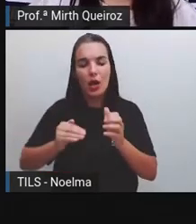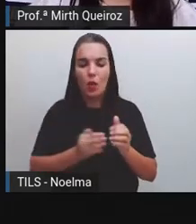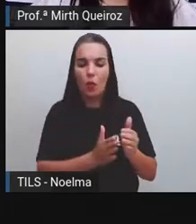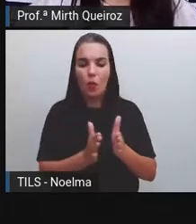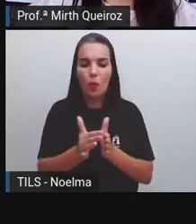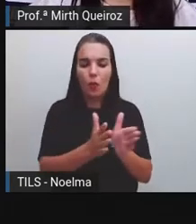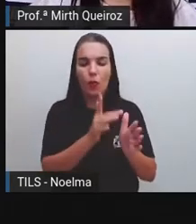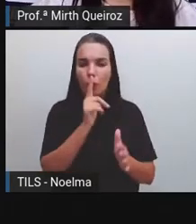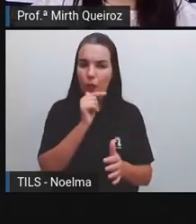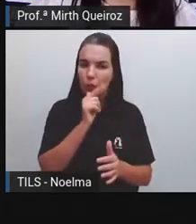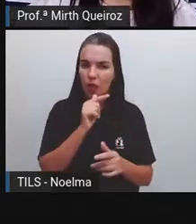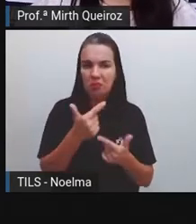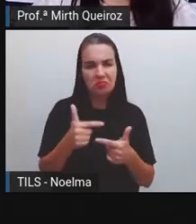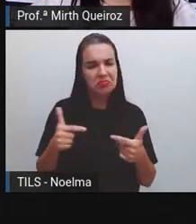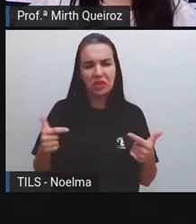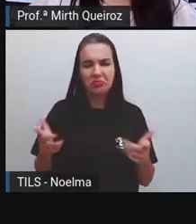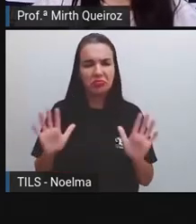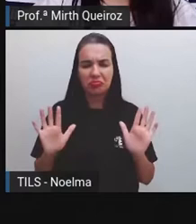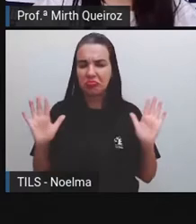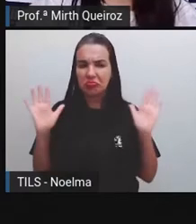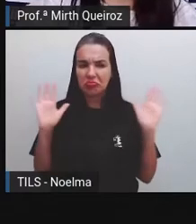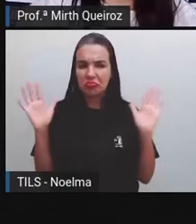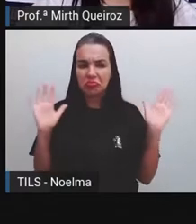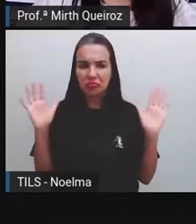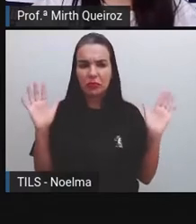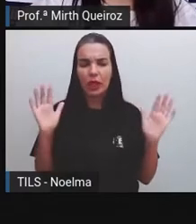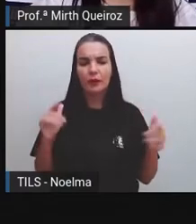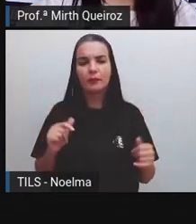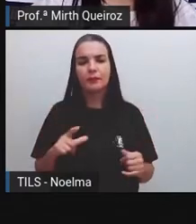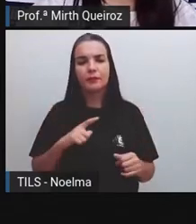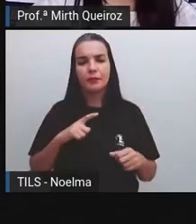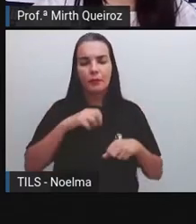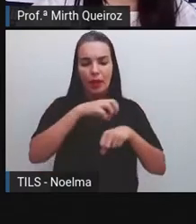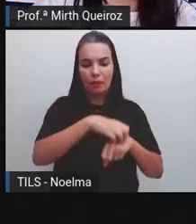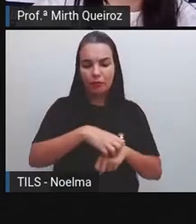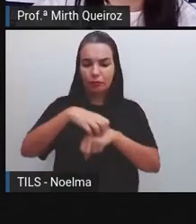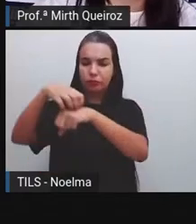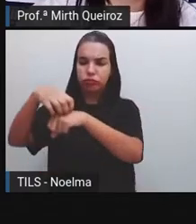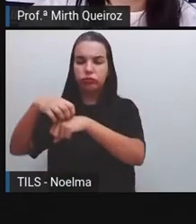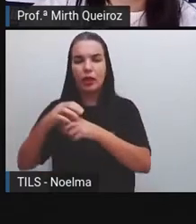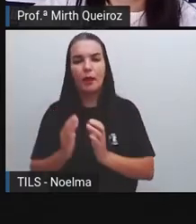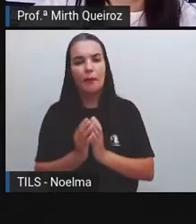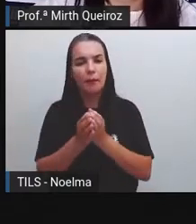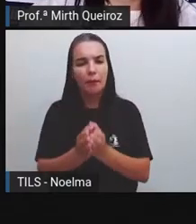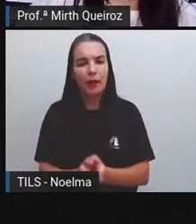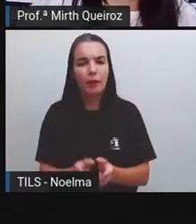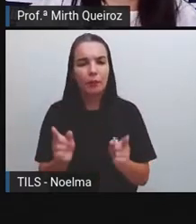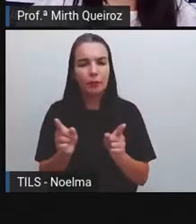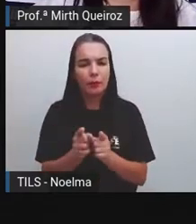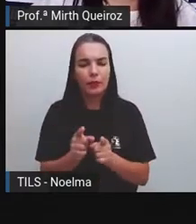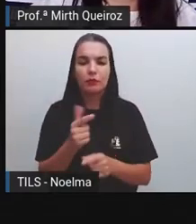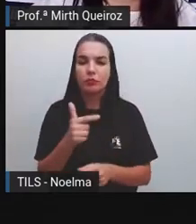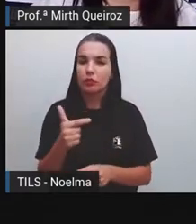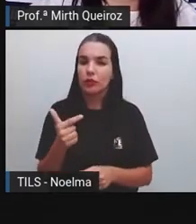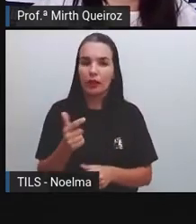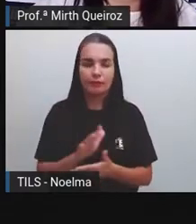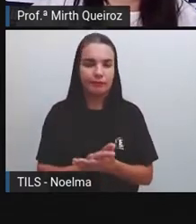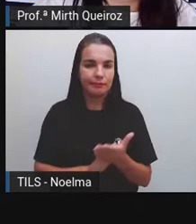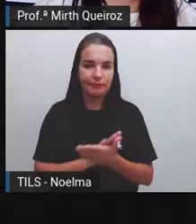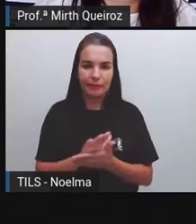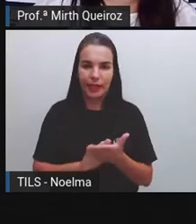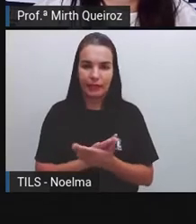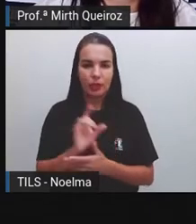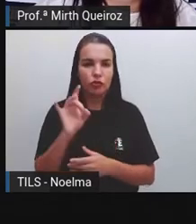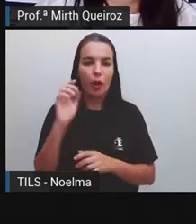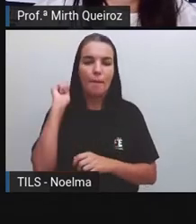pode ser que tenha gente que se transporta ali através de barcos, mas bem pouco, é mais utilizado para